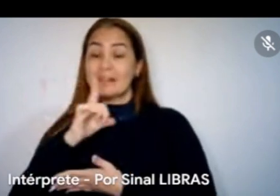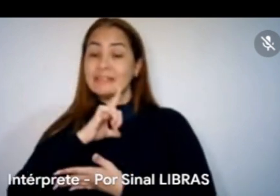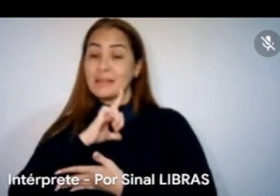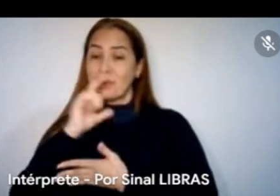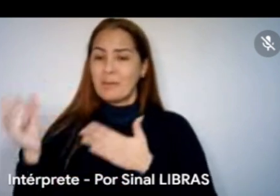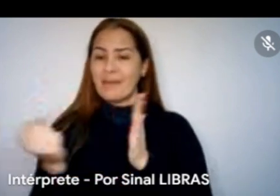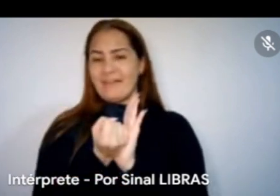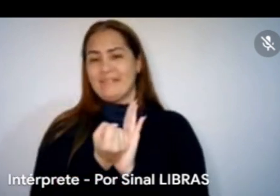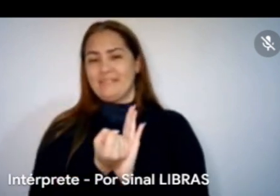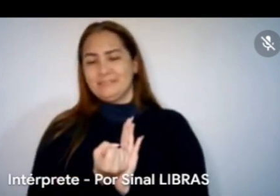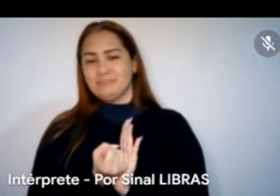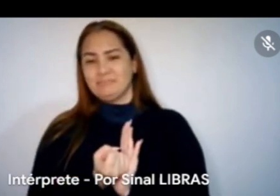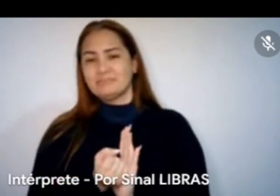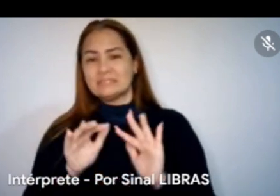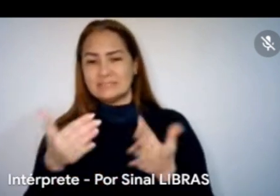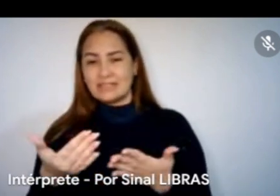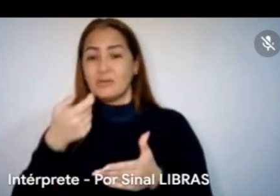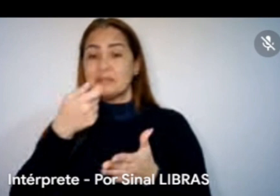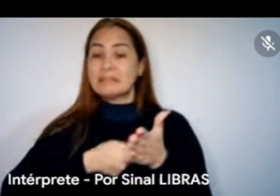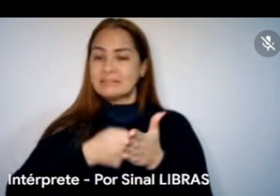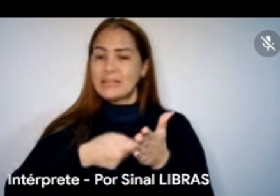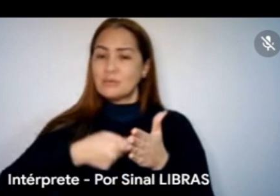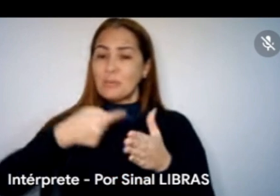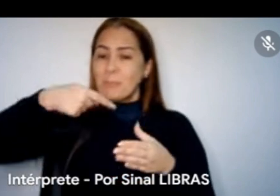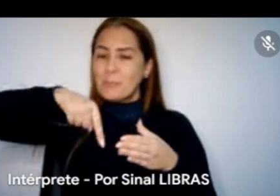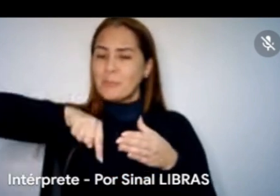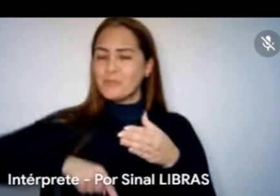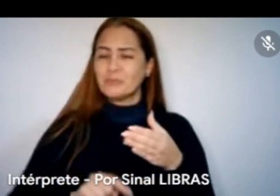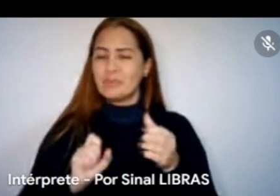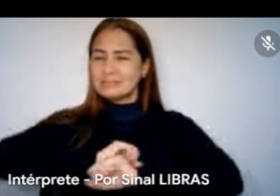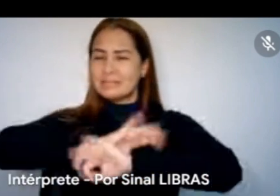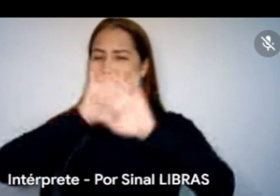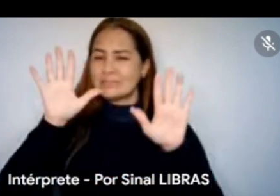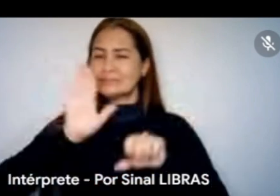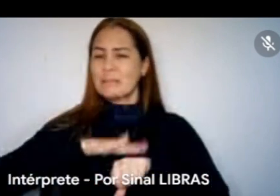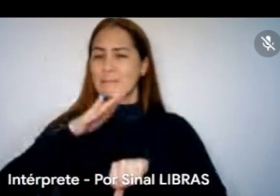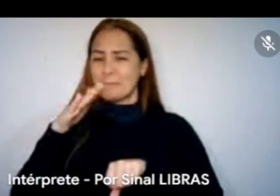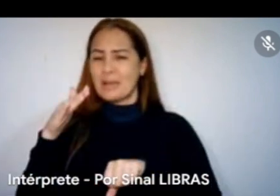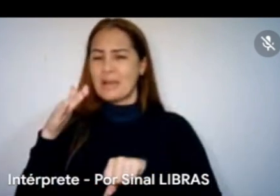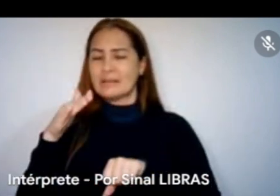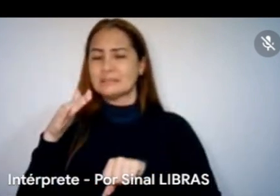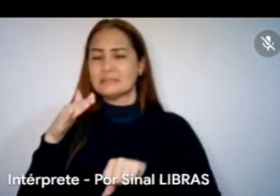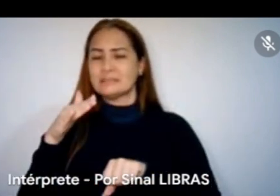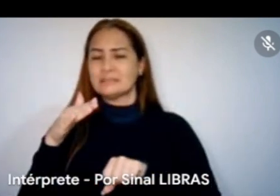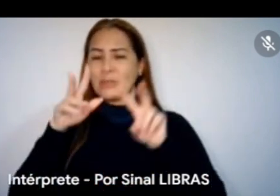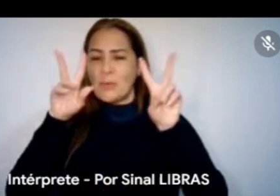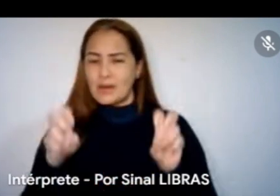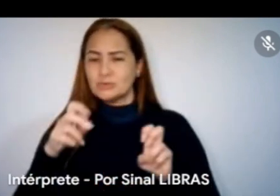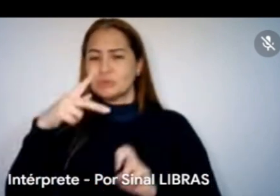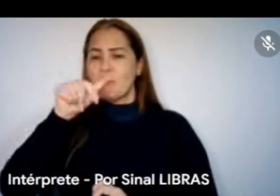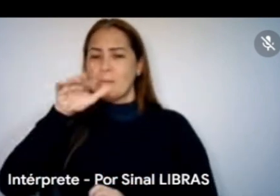Então, assim, foi mais para tentar aprofundar um pouco melhor esse entendimento, entender como foi o Paulo Gustavo com essas, com as pessoas negras,